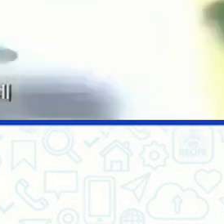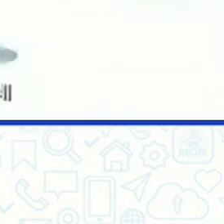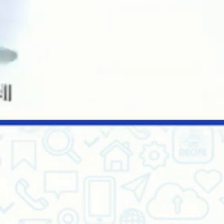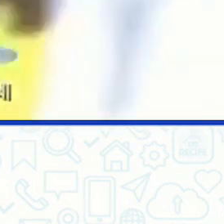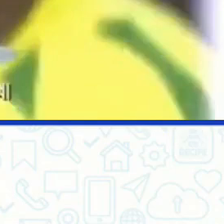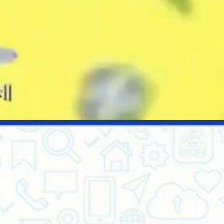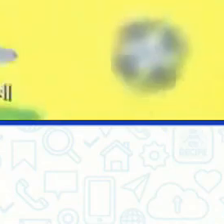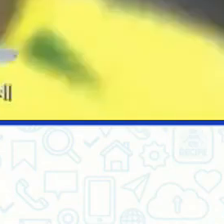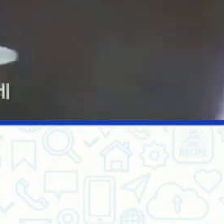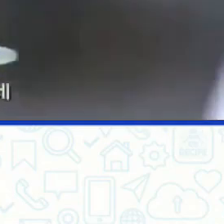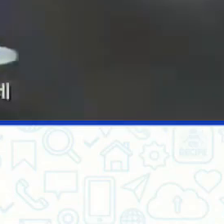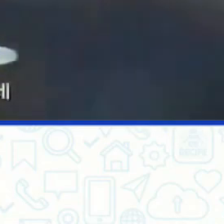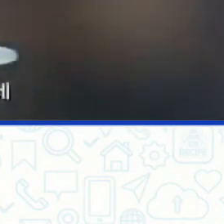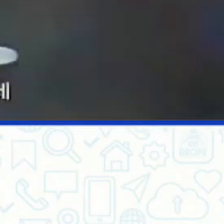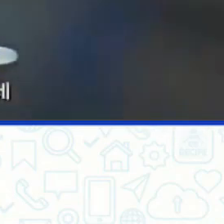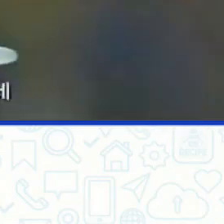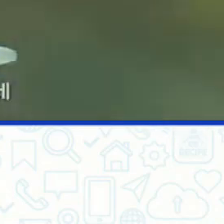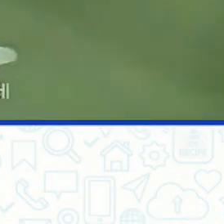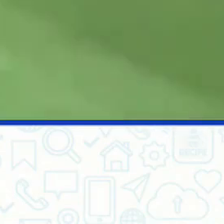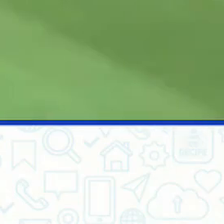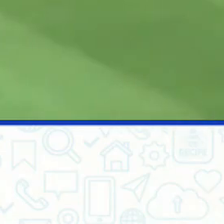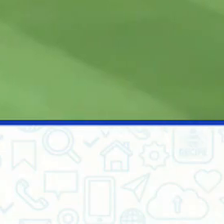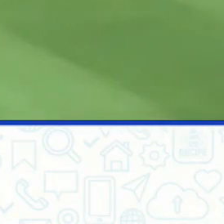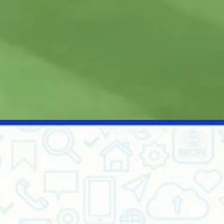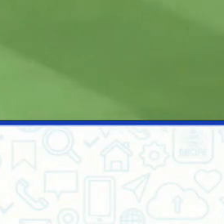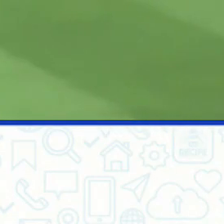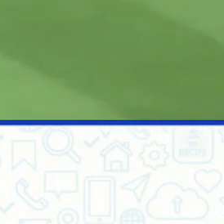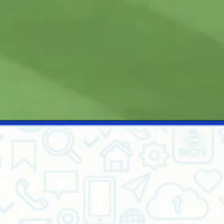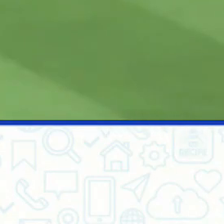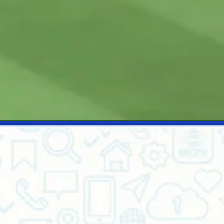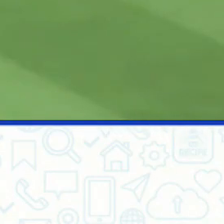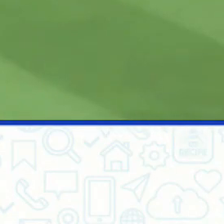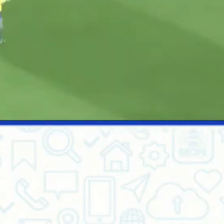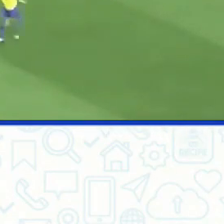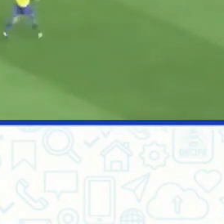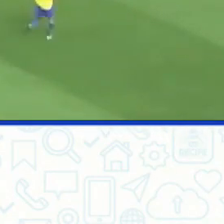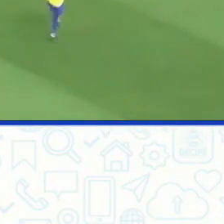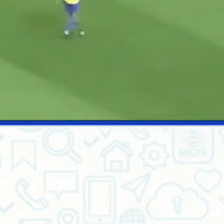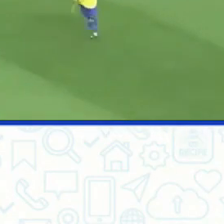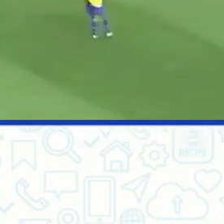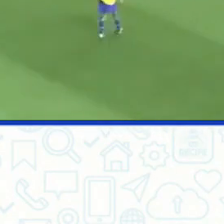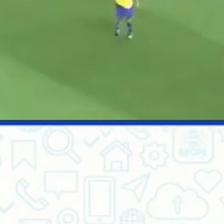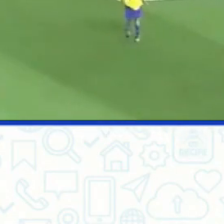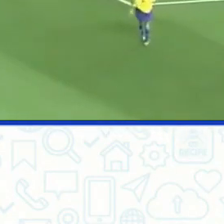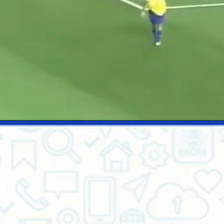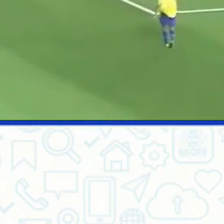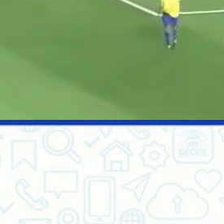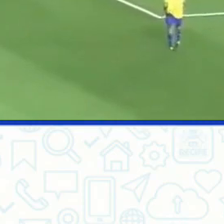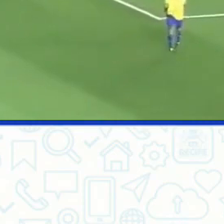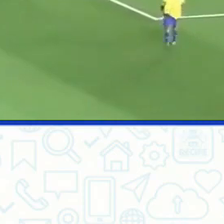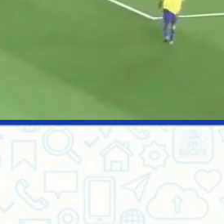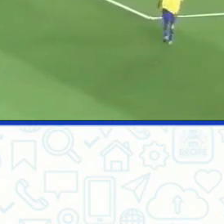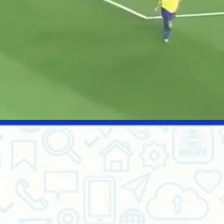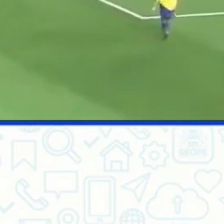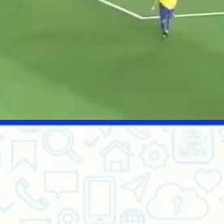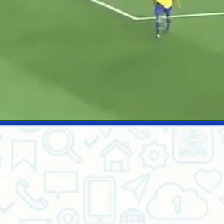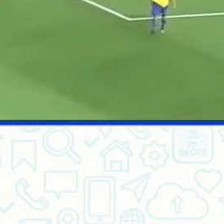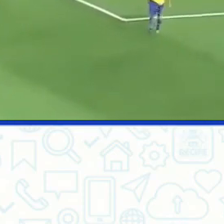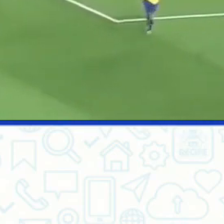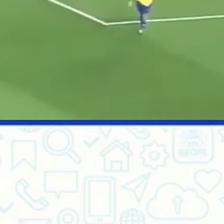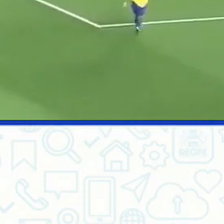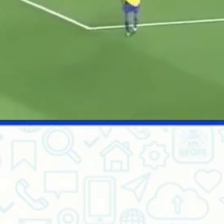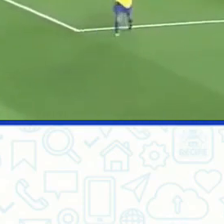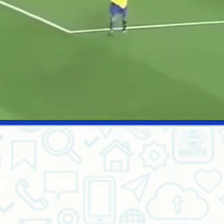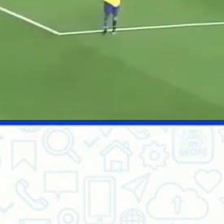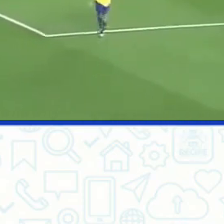meio, vai sendo o homem da surpresa, o homem que vem de trás. Pra Rivaldo, agora Rivaldo, capricha Rivaldo. Aí Rivaldo, ainda ele, faz abertura, pra